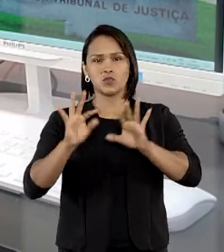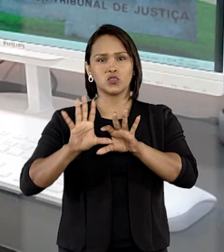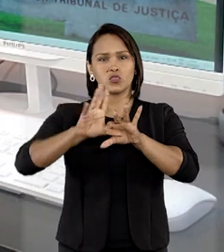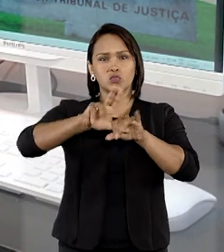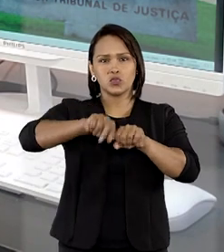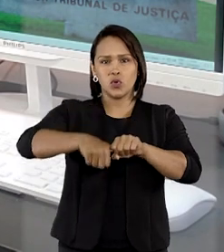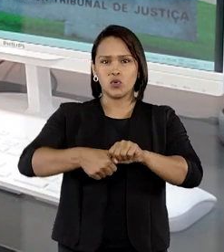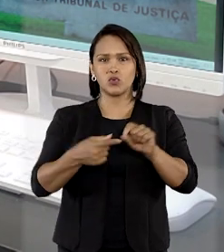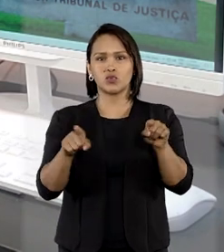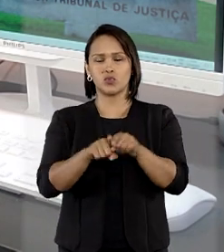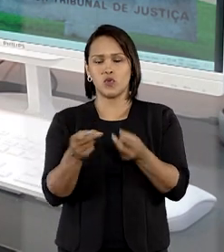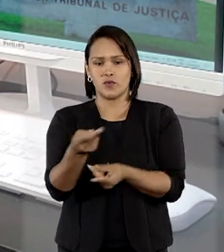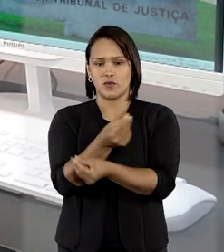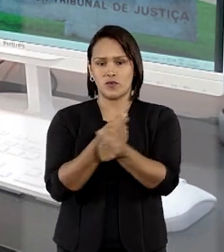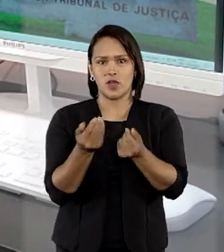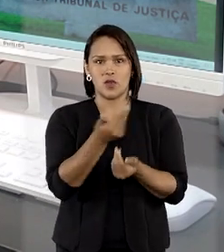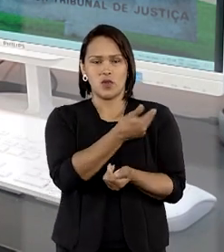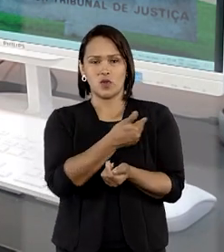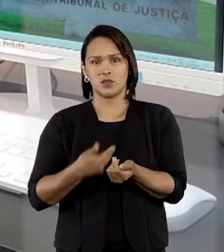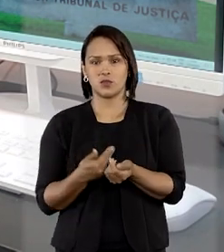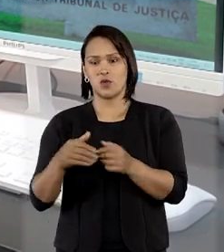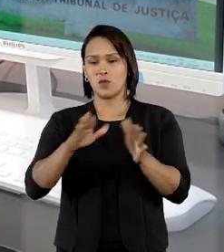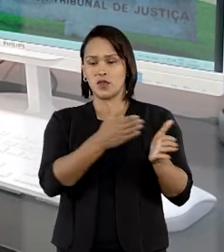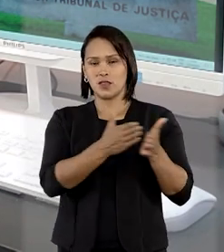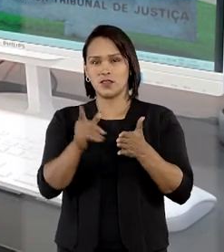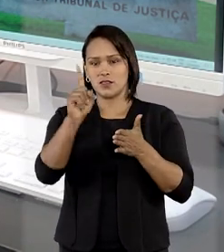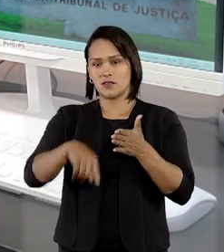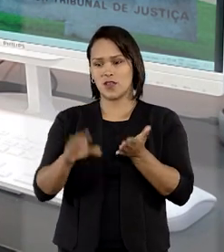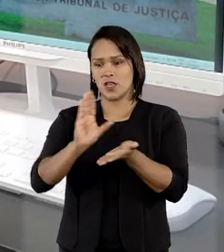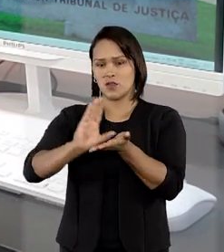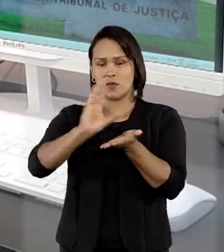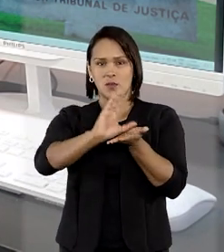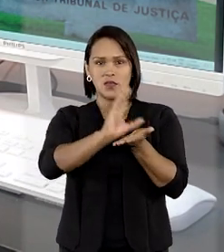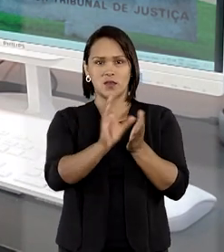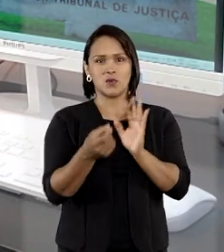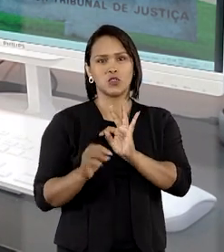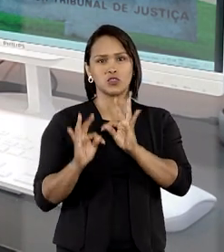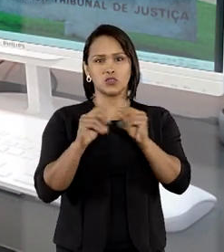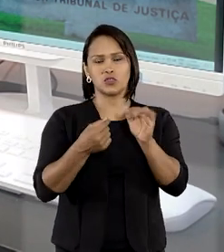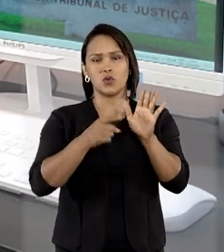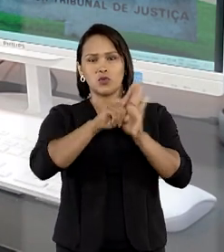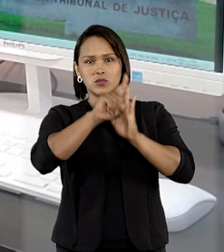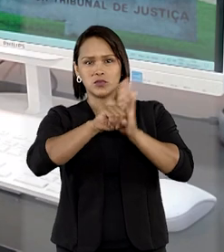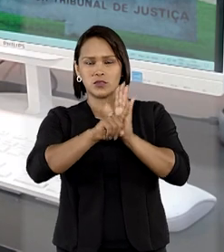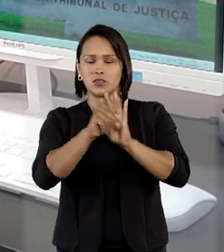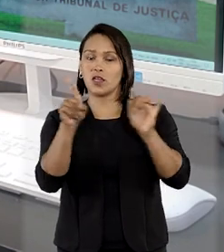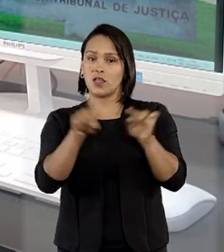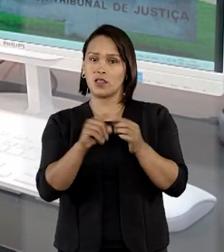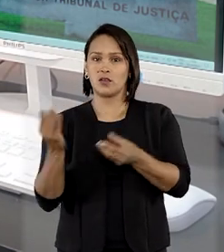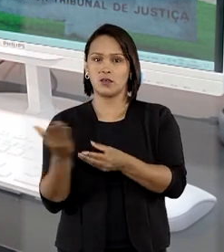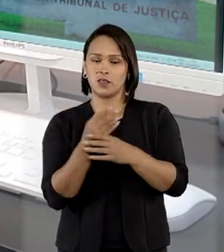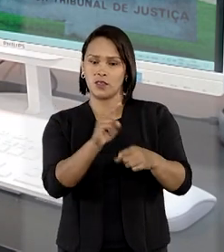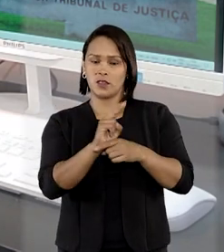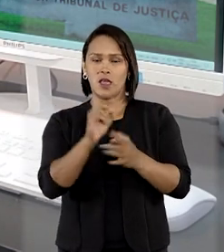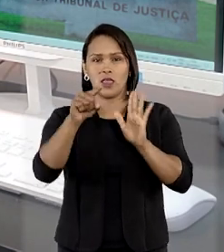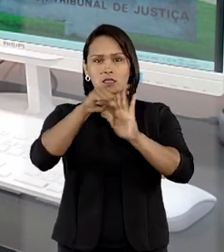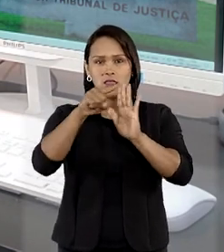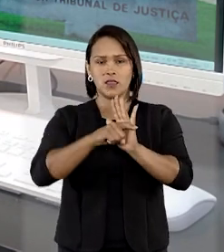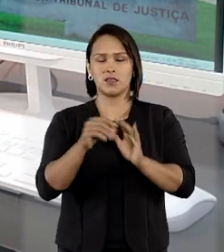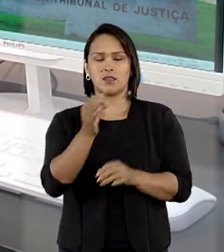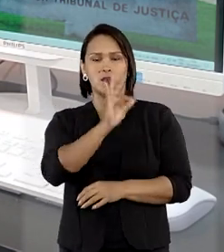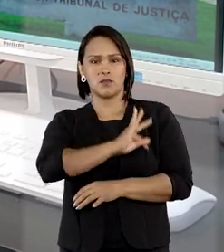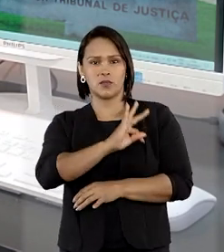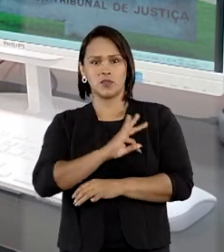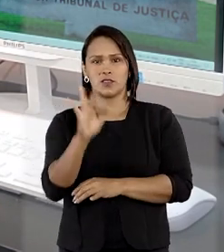desviados no patrimônio dos investigados. Com as medidas cautelares determinadas à Polícia Federal, o STJ